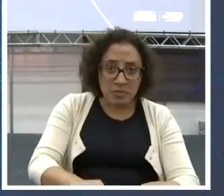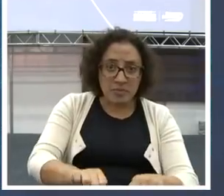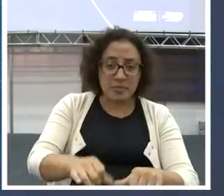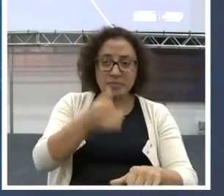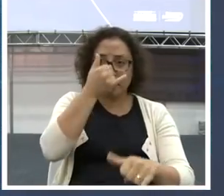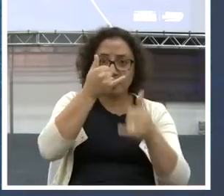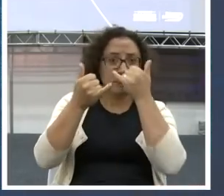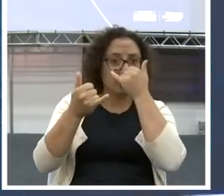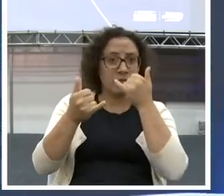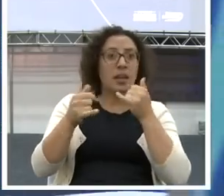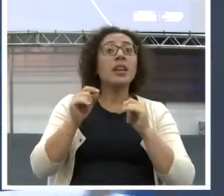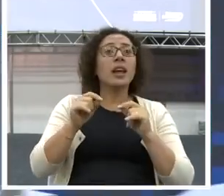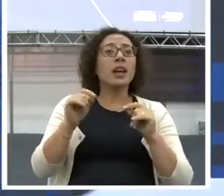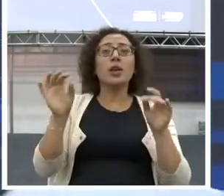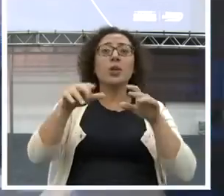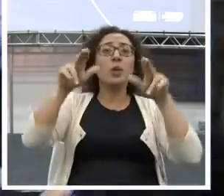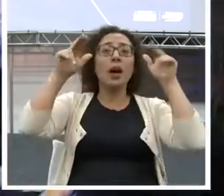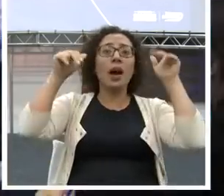Quem nunca teve bem.